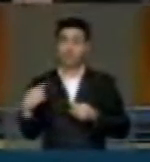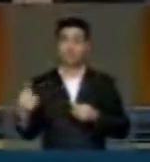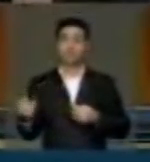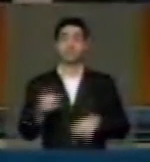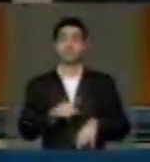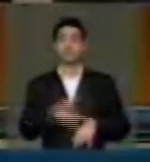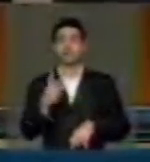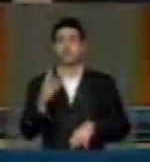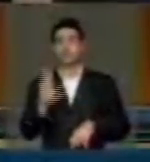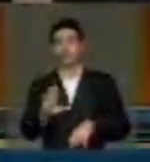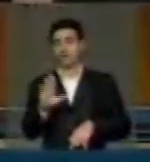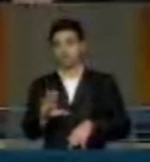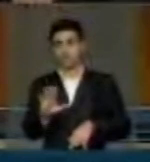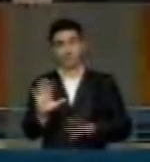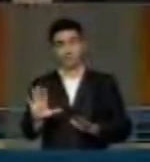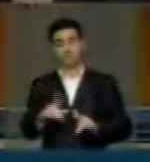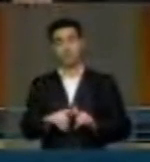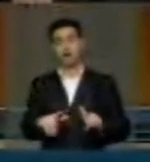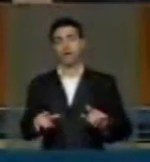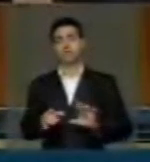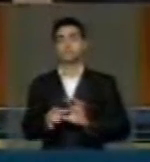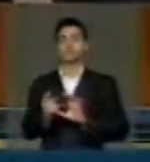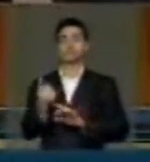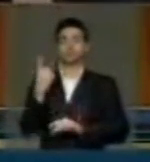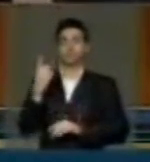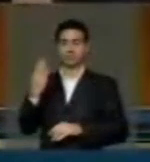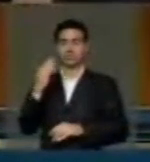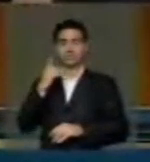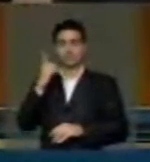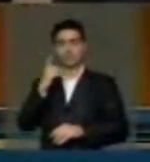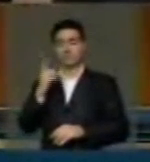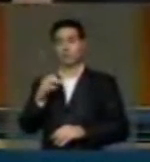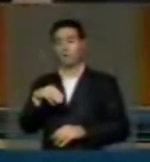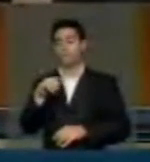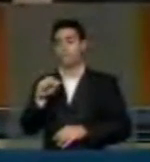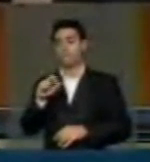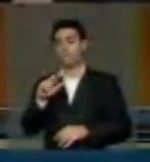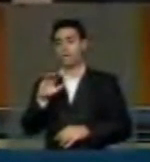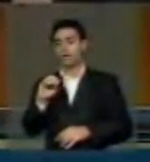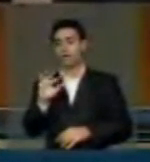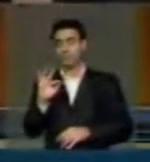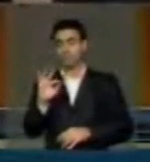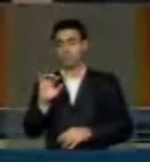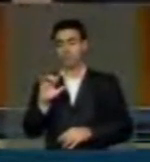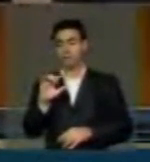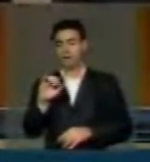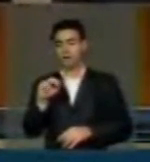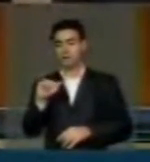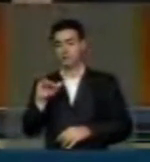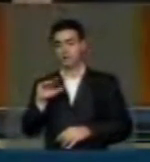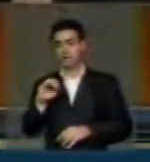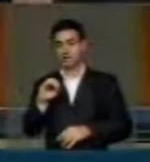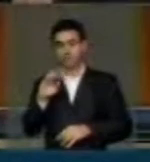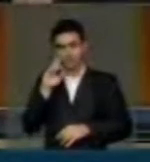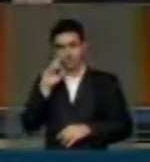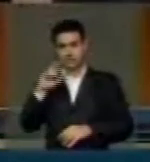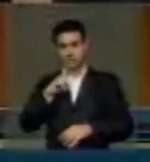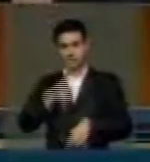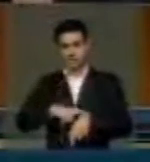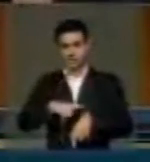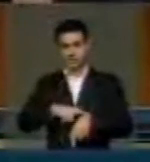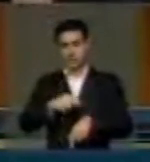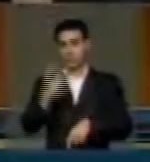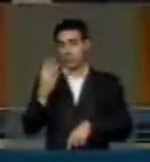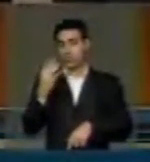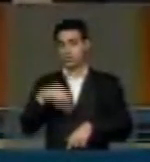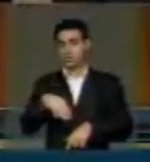das 15 horas. Concedo a palavra ao ilícito deputado Marco Feliciano. Sua Excelência dispõe de